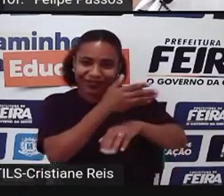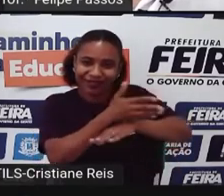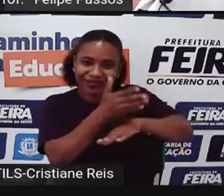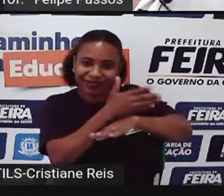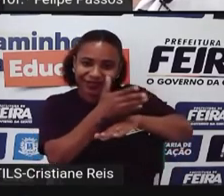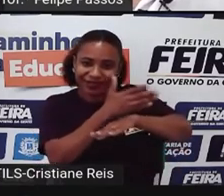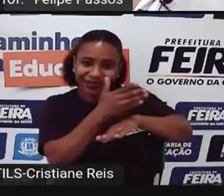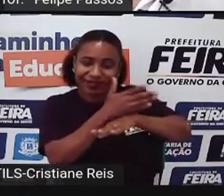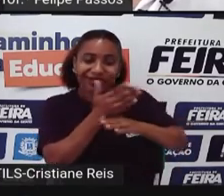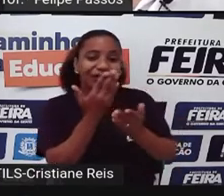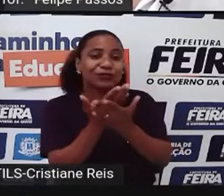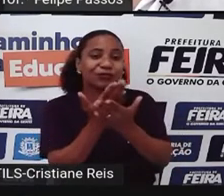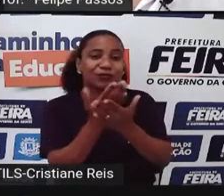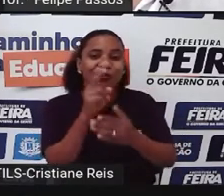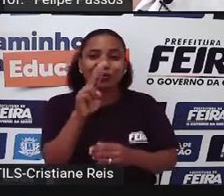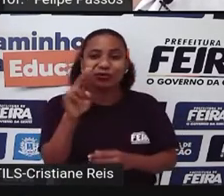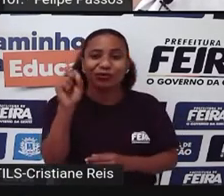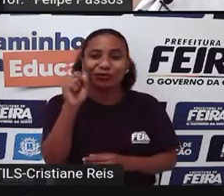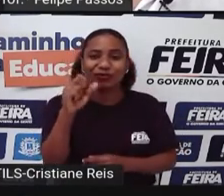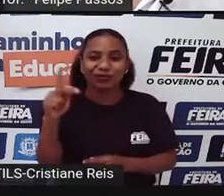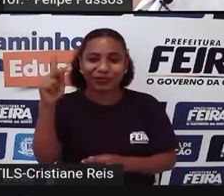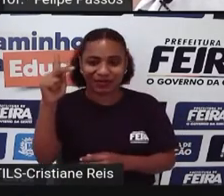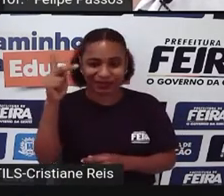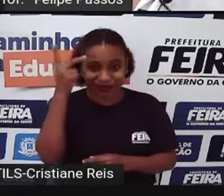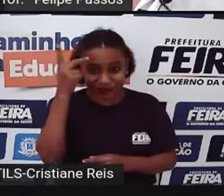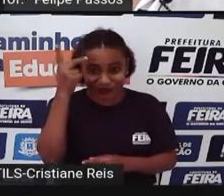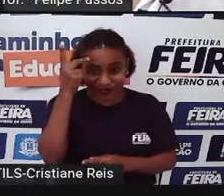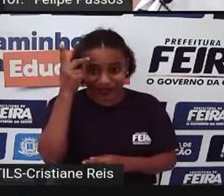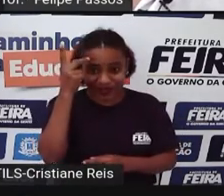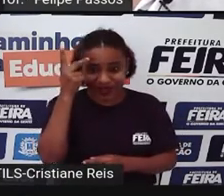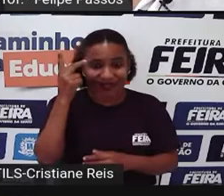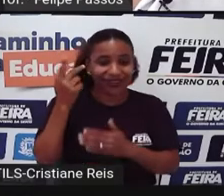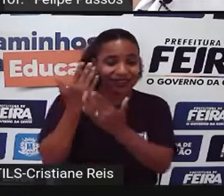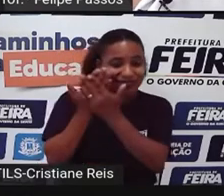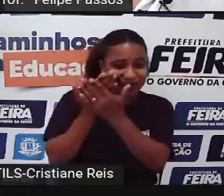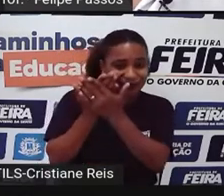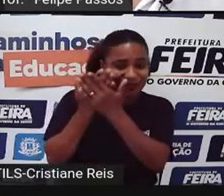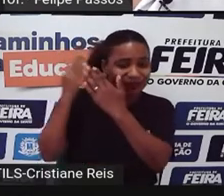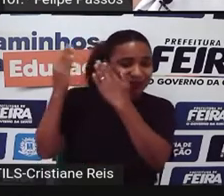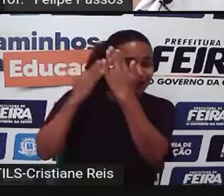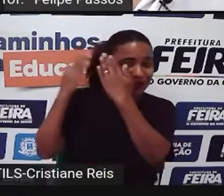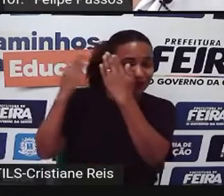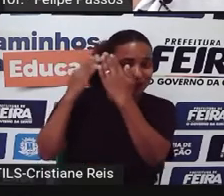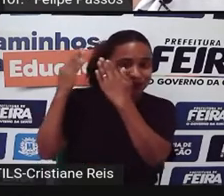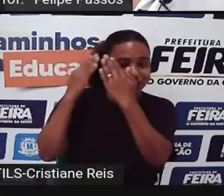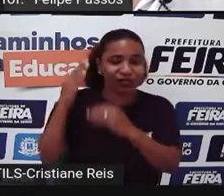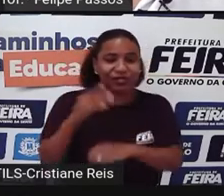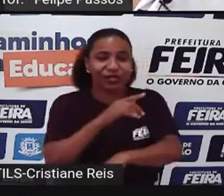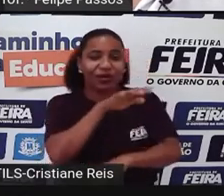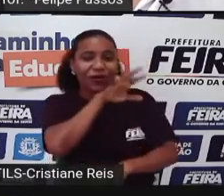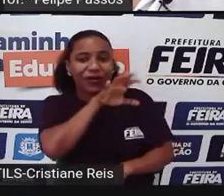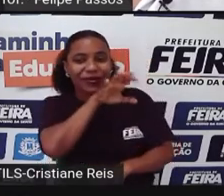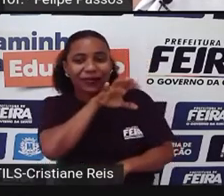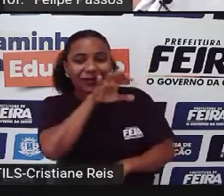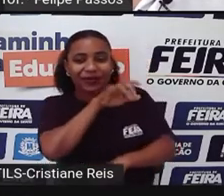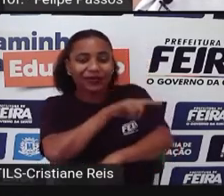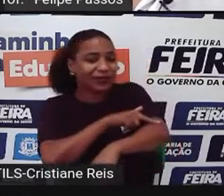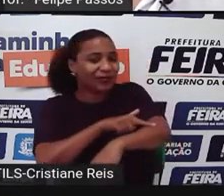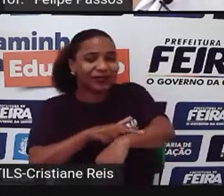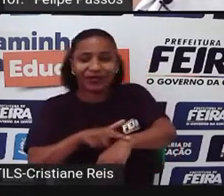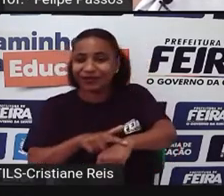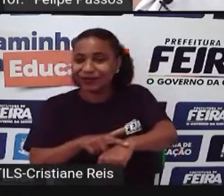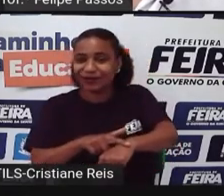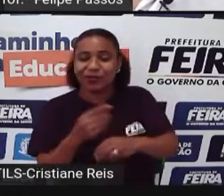De comportamento animal Na Universidade de Psicologia Então ele tem livros Dizendo que você Não